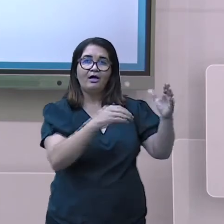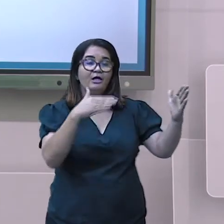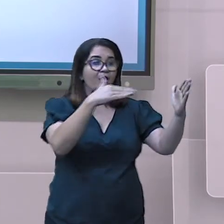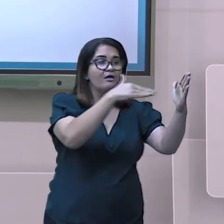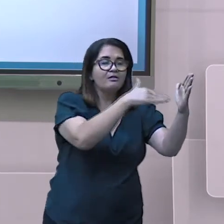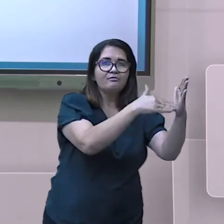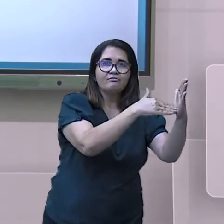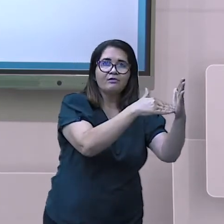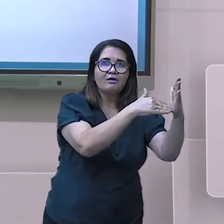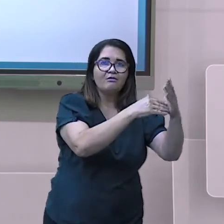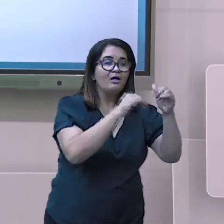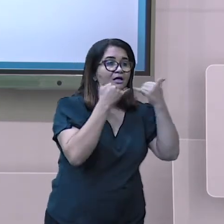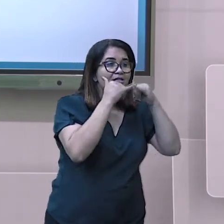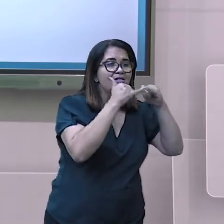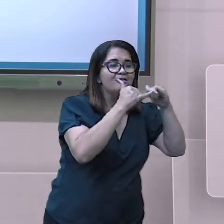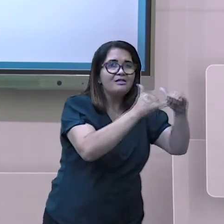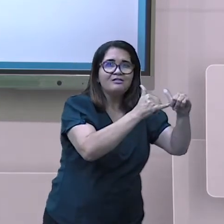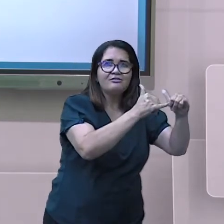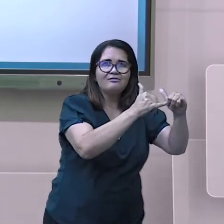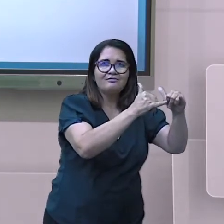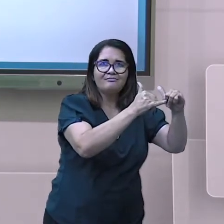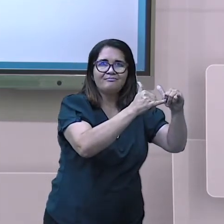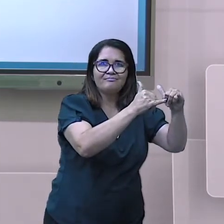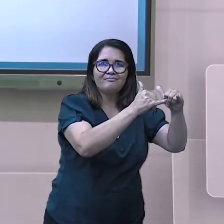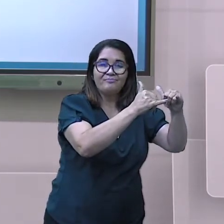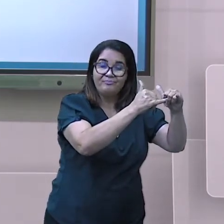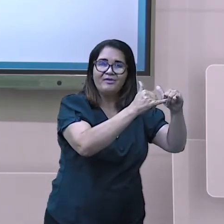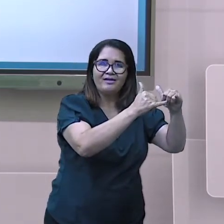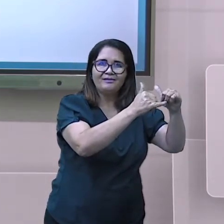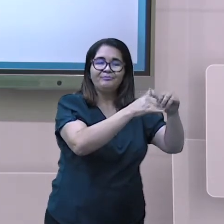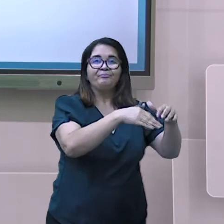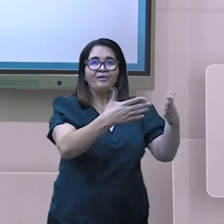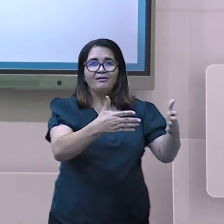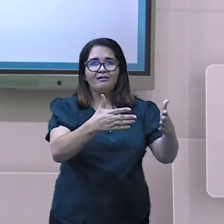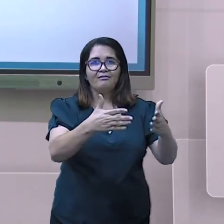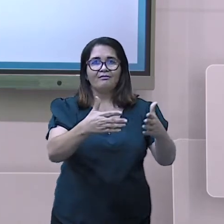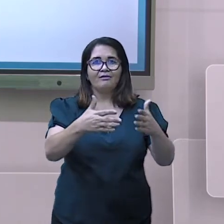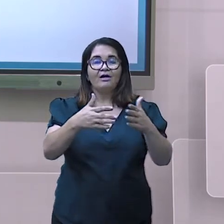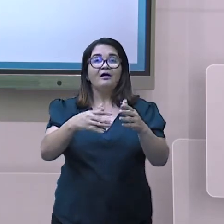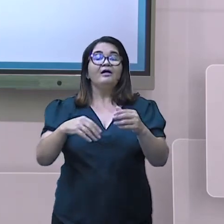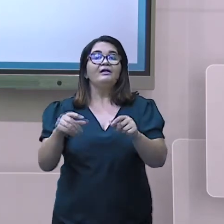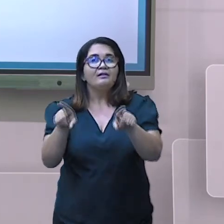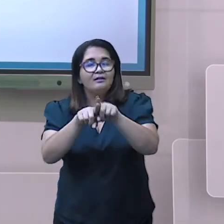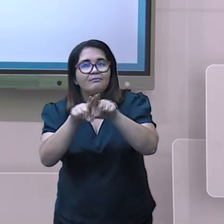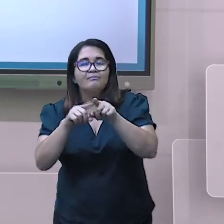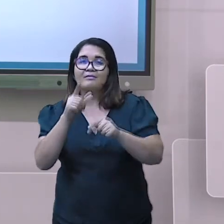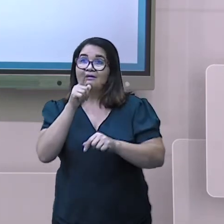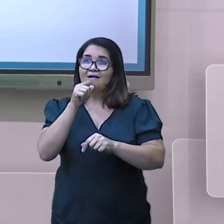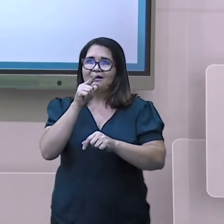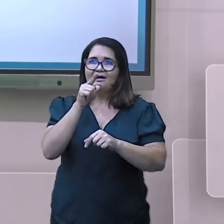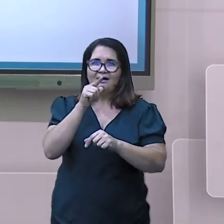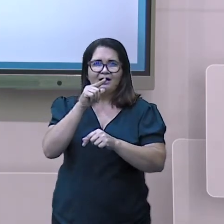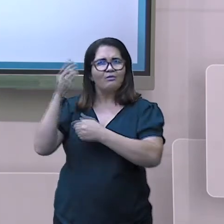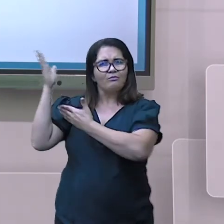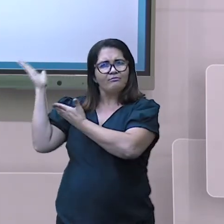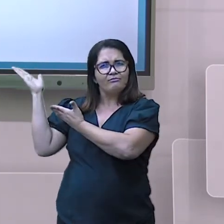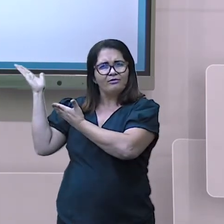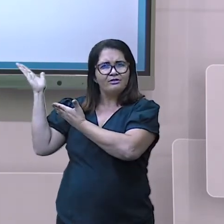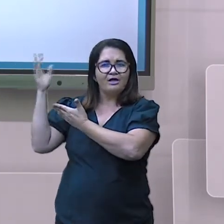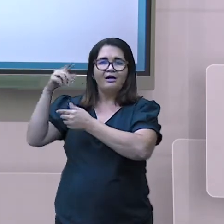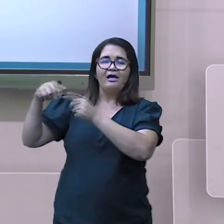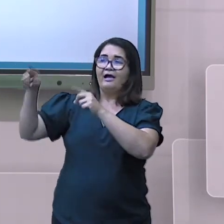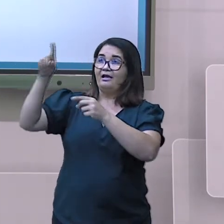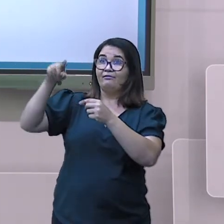distribui aqui a energia pra onde tem que vir. Só que essa água, ela fica girando aqui, tá vendo? Pra ela não